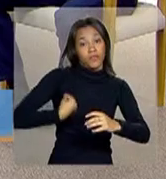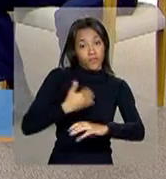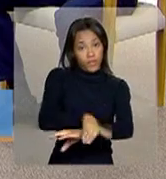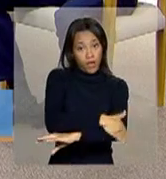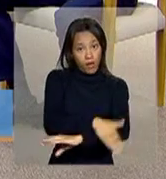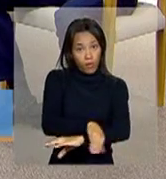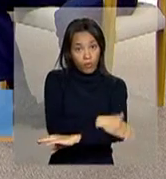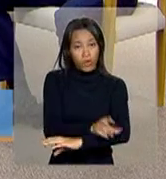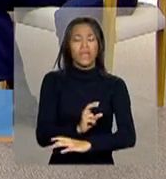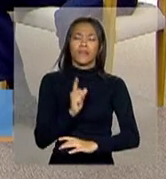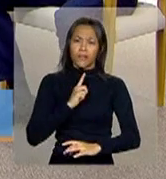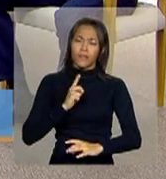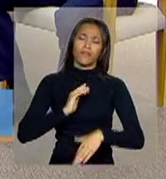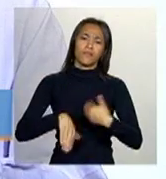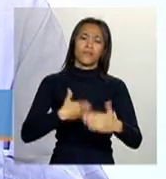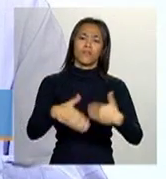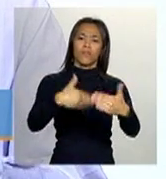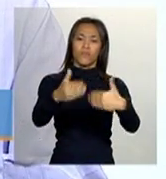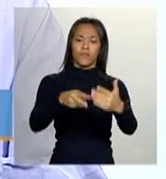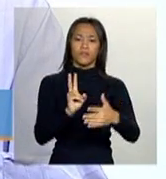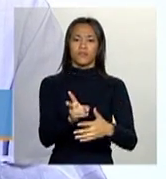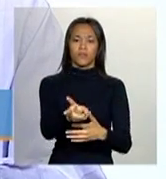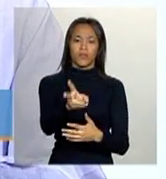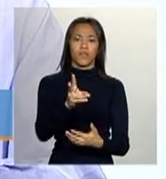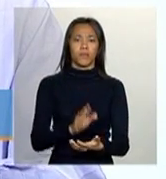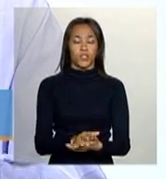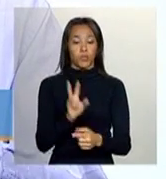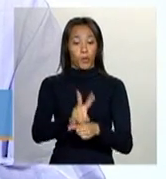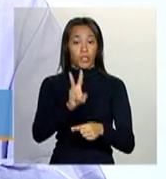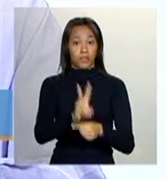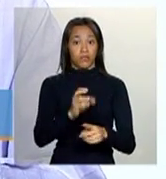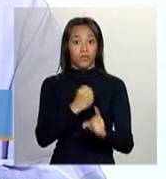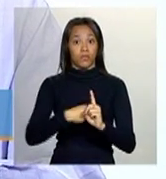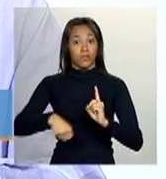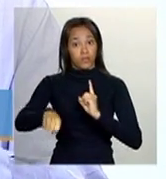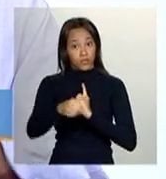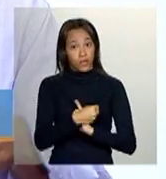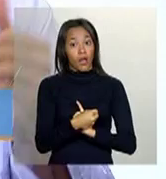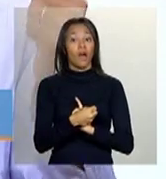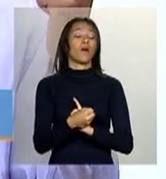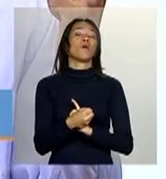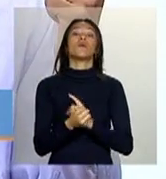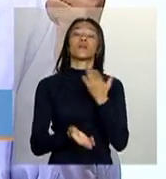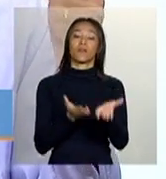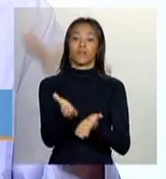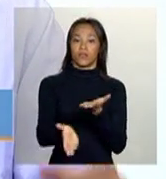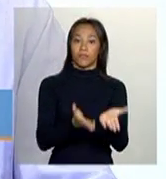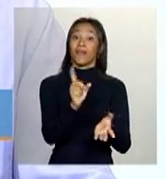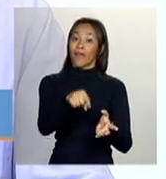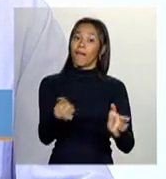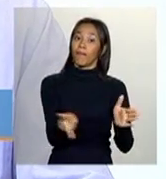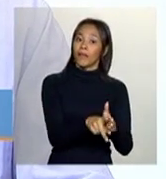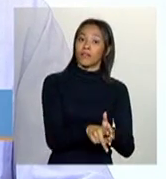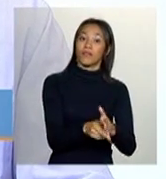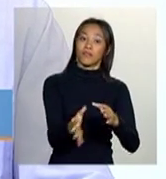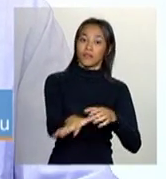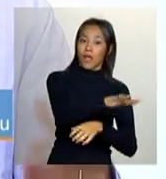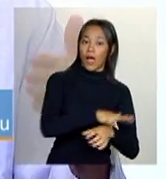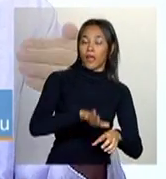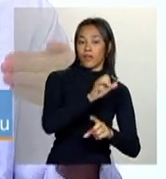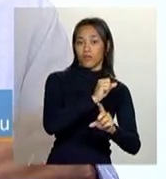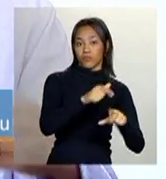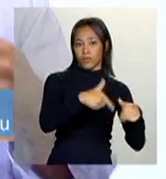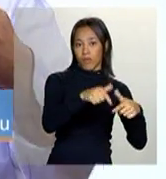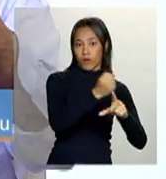que têm sido desenvolvidos pela Proteção Social Especial, o Serviço de Proteção Social Especial que é da Assistência Social, é